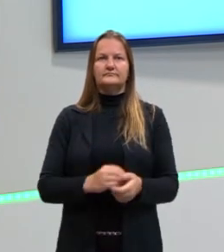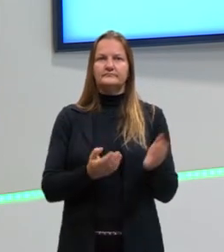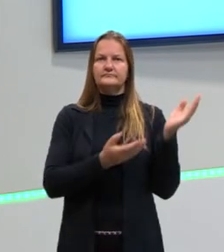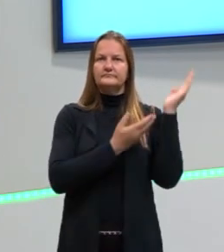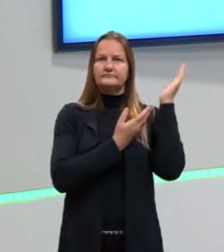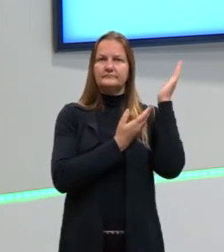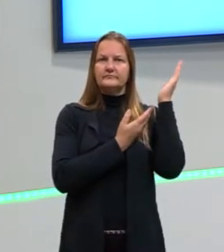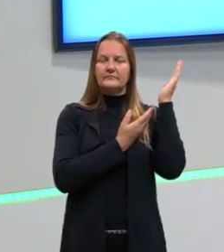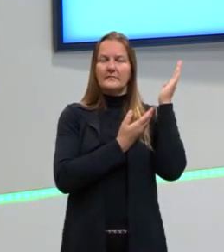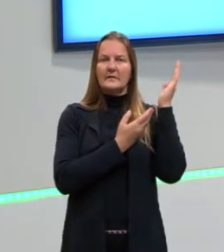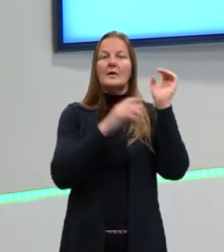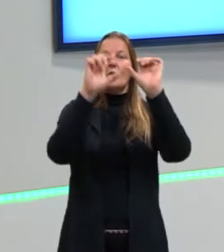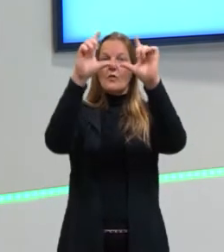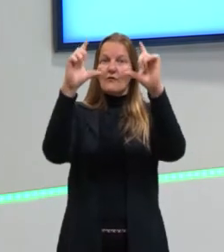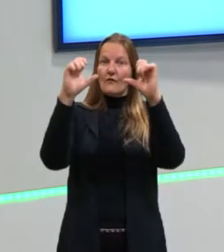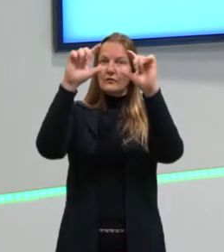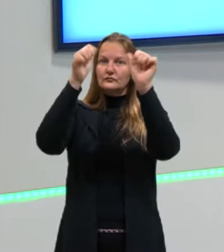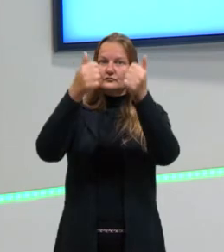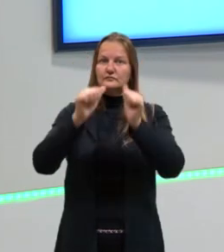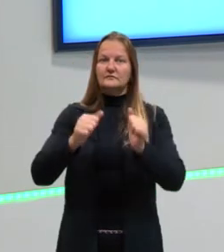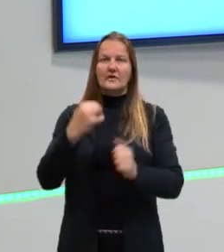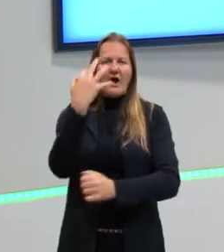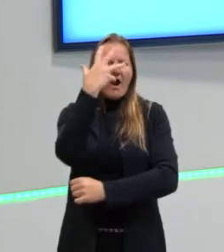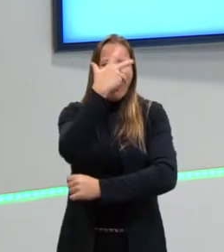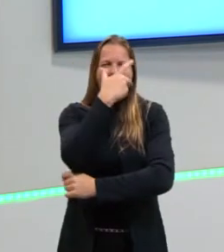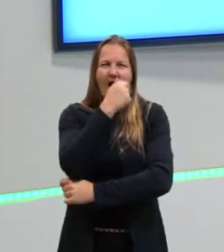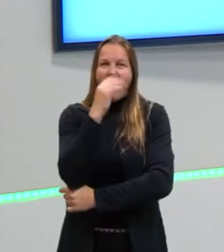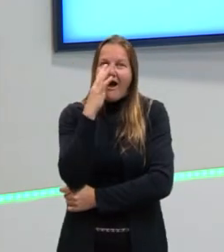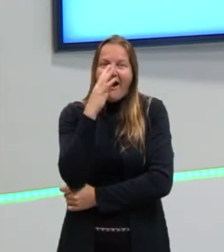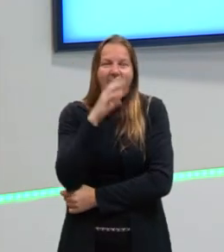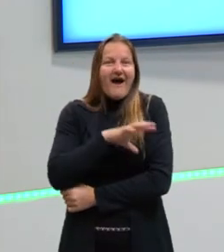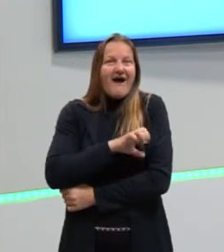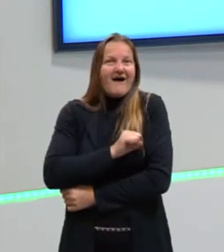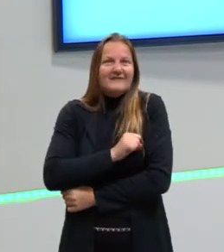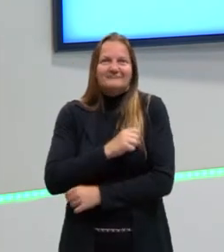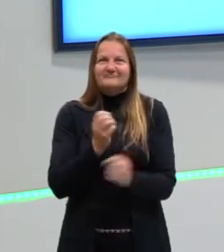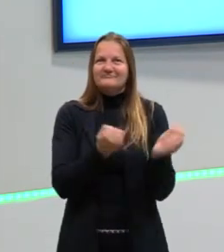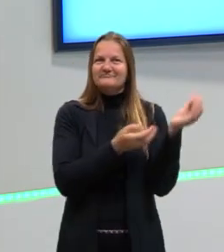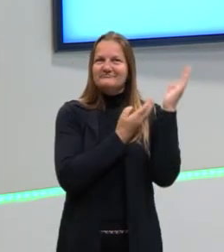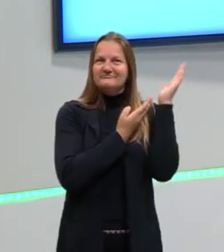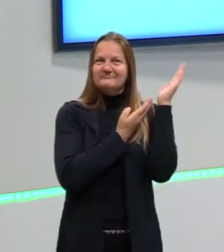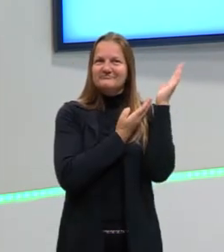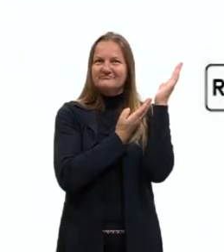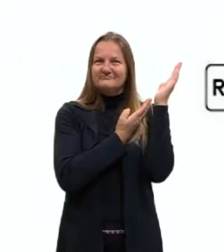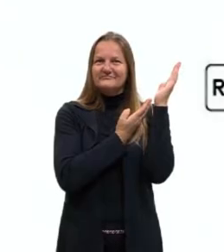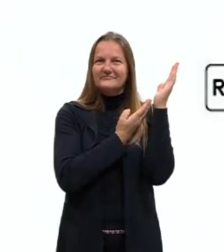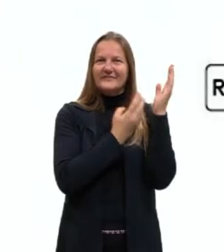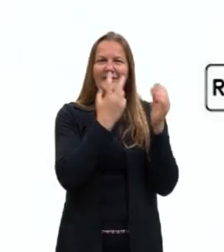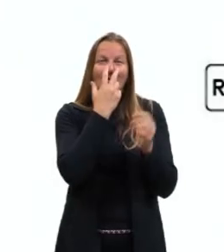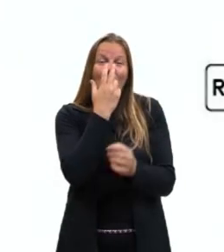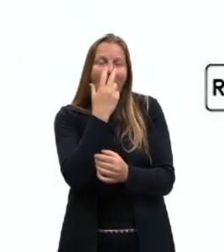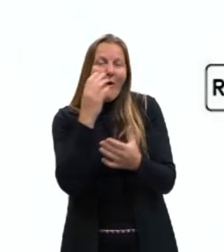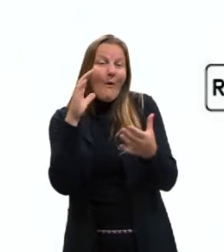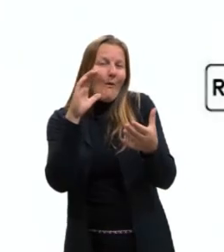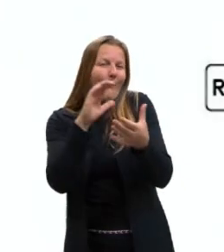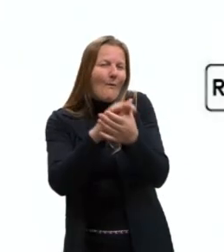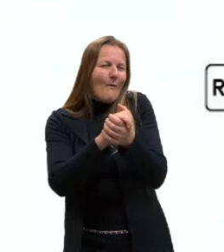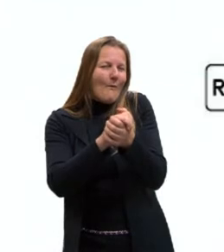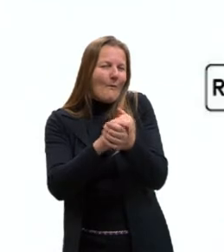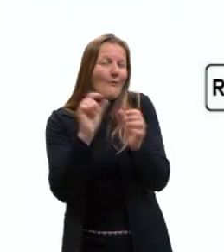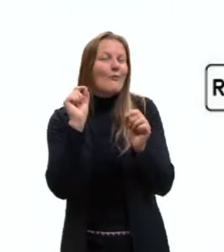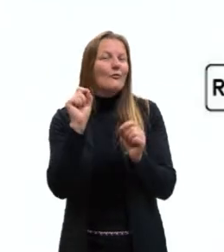Bom, essa imagem é muito bonita. Eu adoro, eu amo essa imagem. Que dá aqui o casamento, né? Da